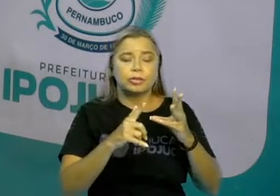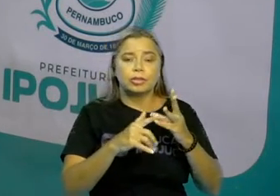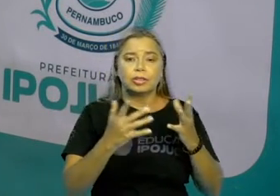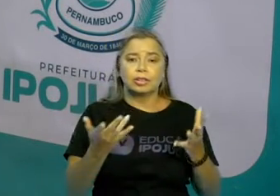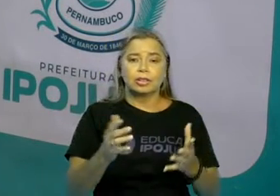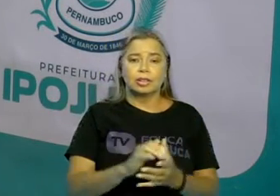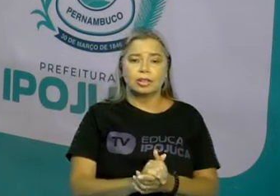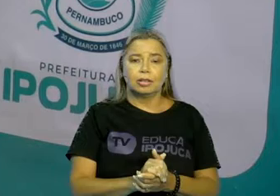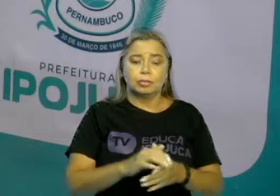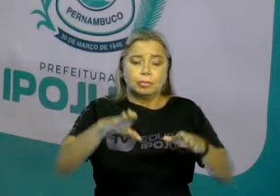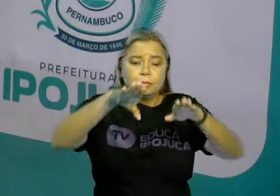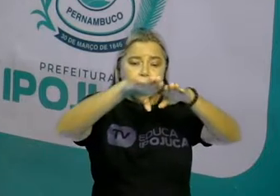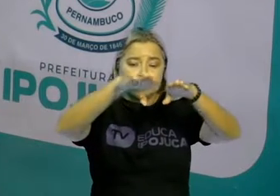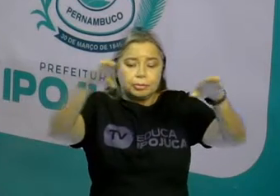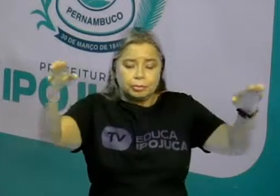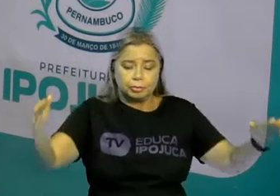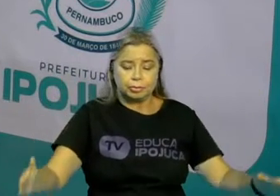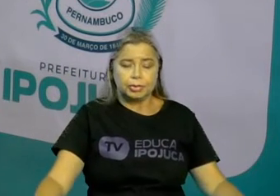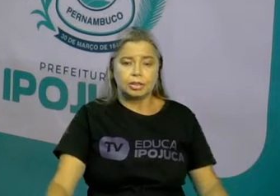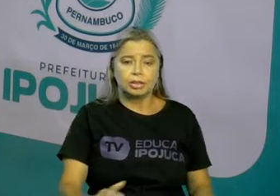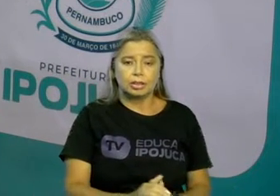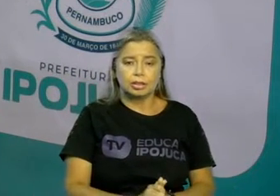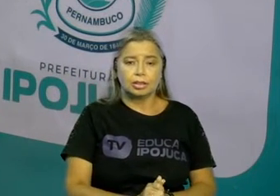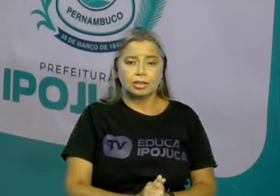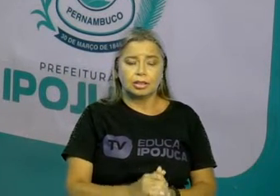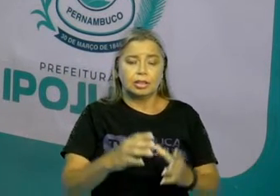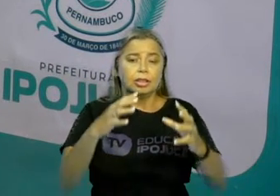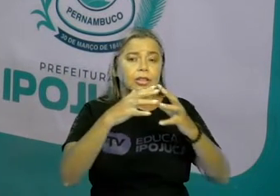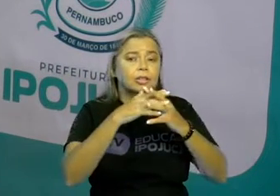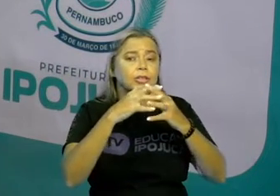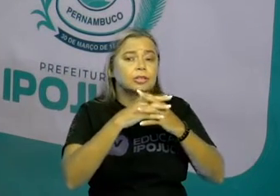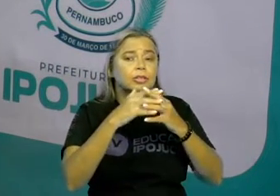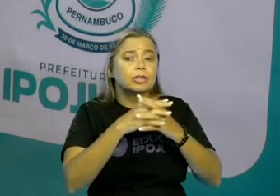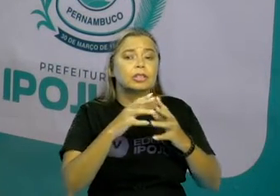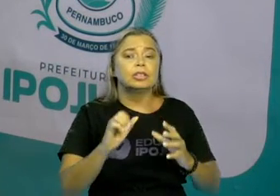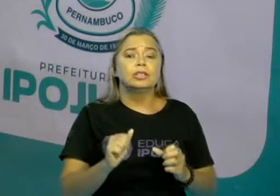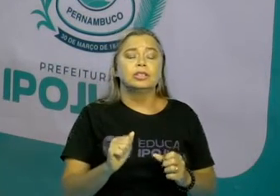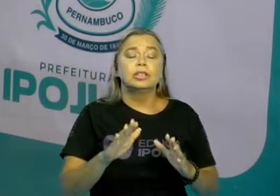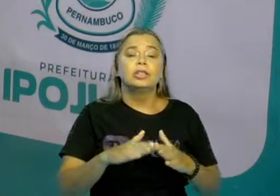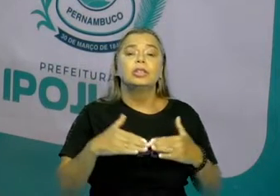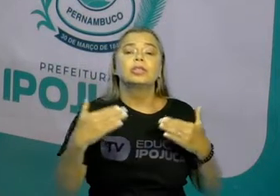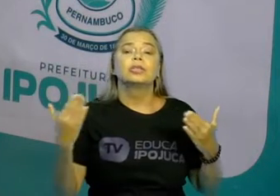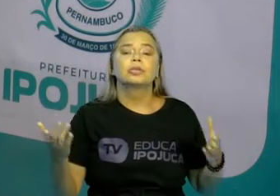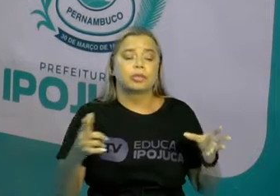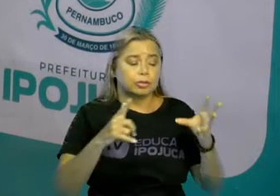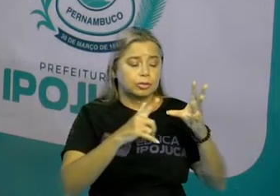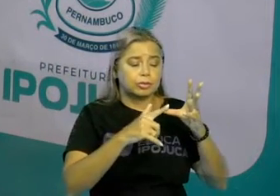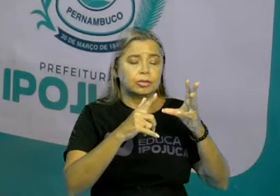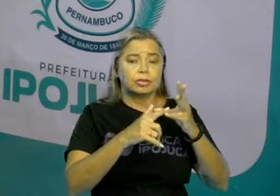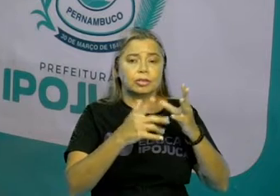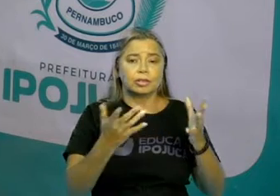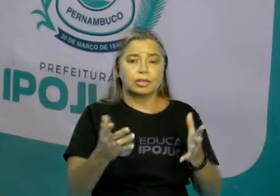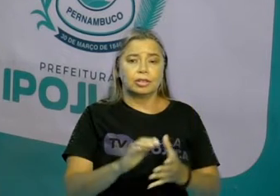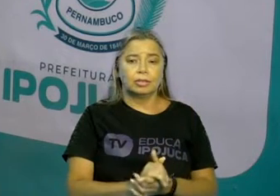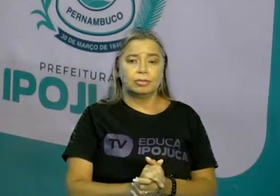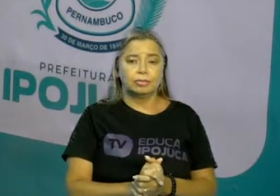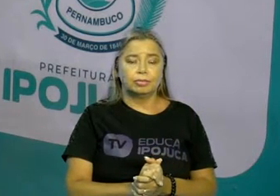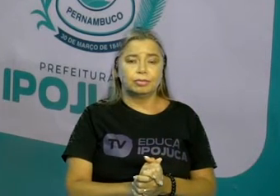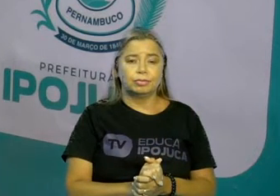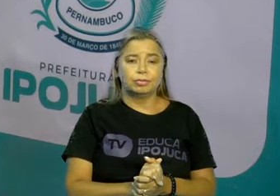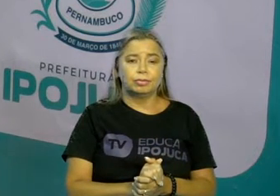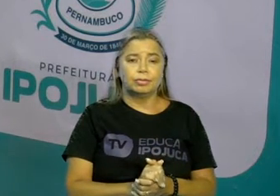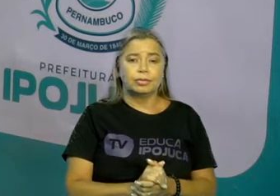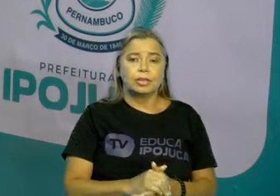palavra mesa, quais são as consoantes e quais são as vogais? E a palavra